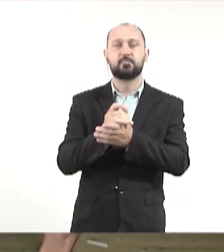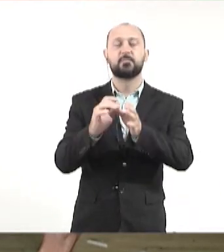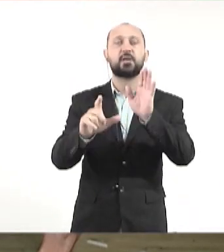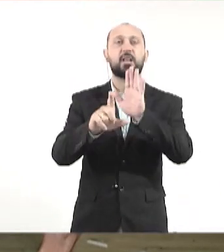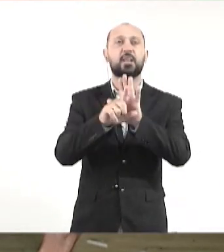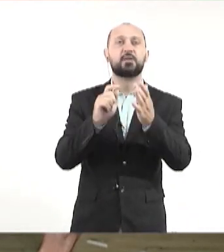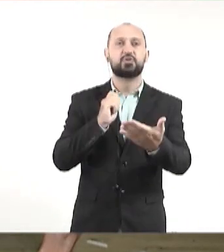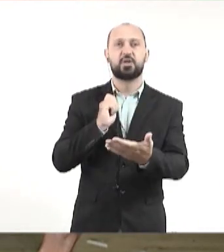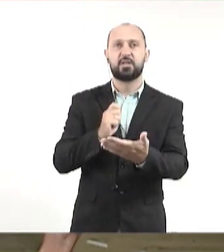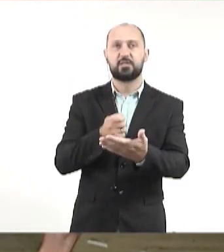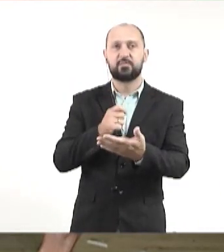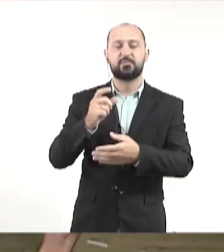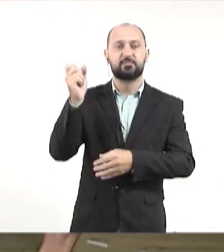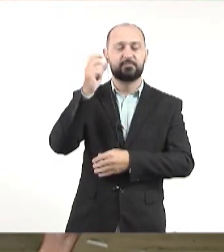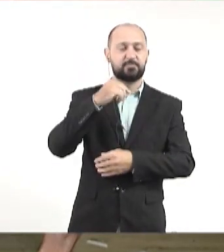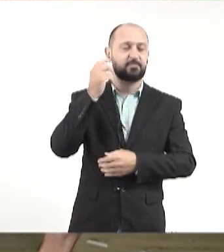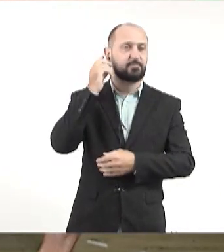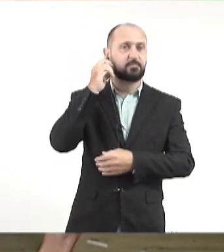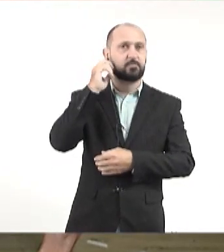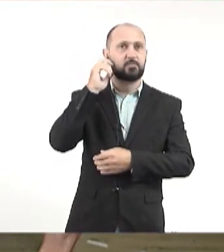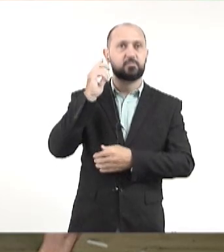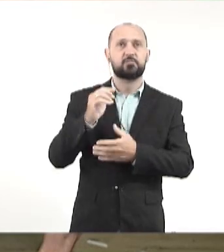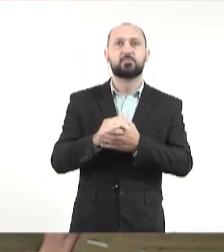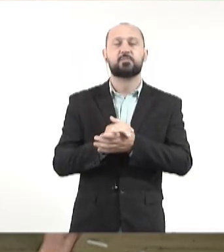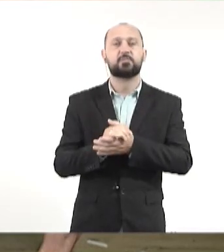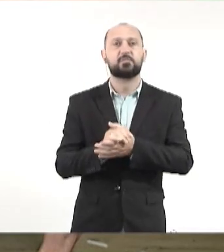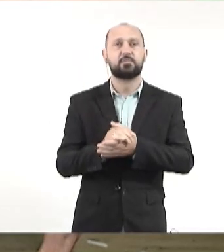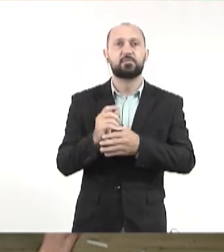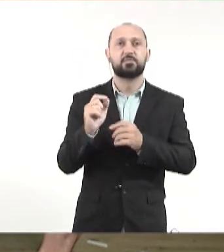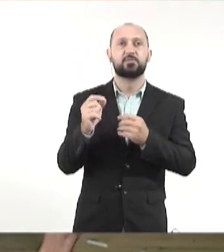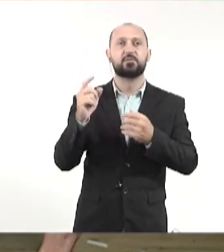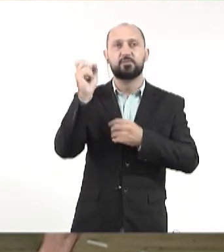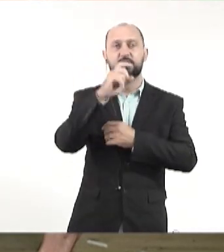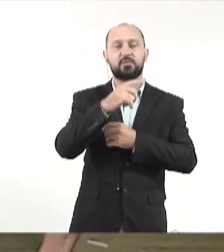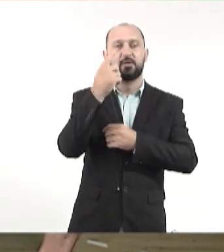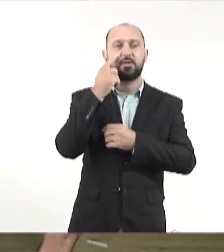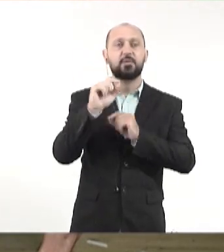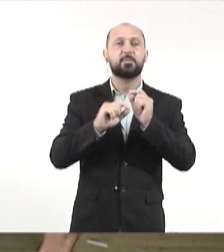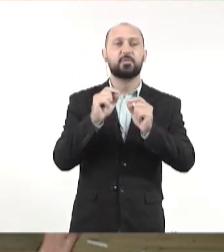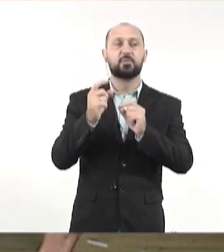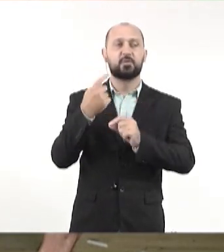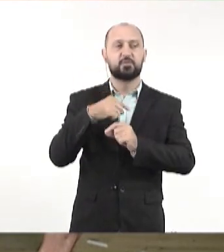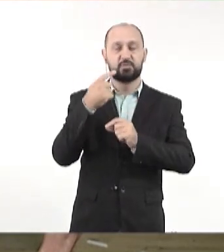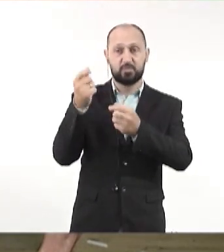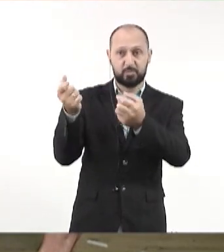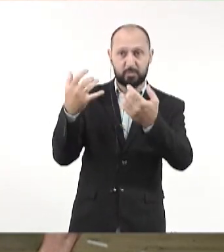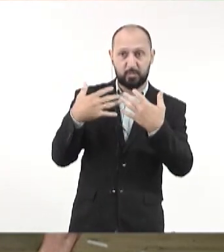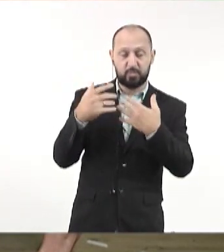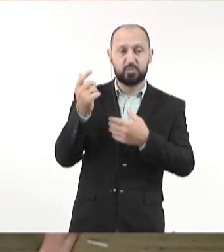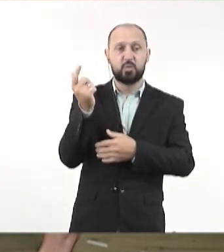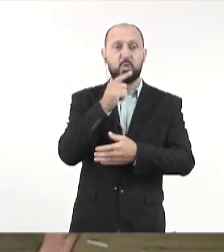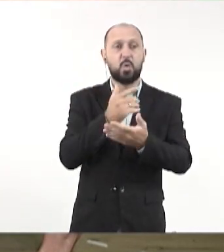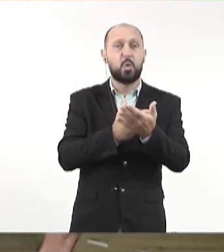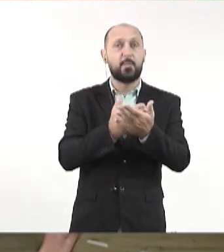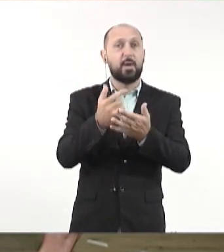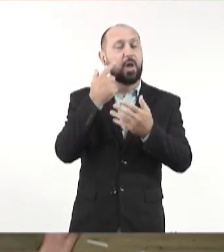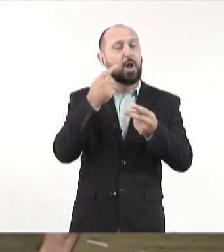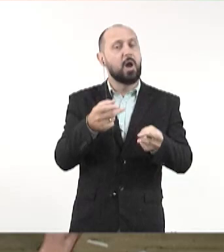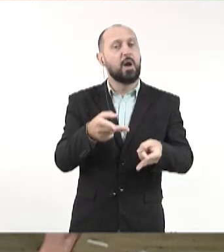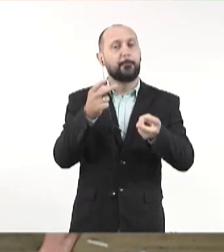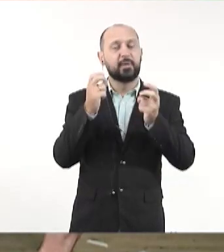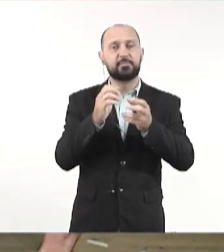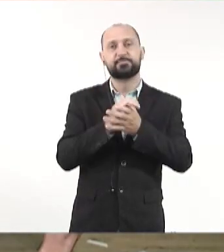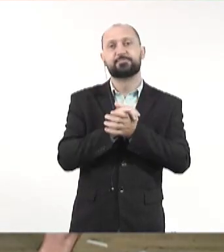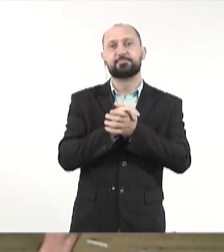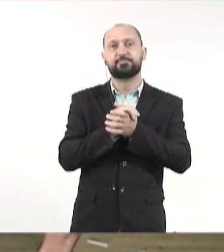nova lei de licitações, para um desafio para o público compreender. E agora, até pelo que a senhora diz, a gente começa a perceber